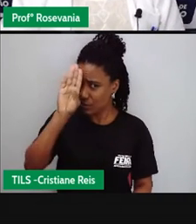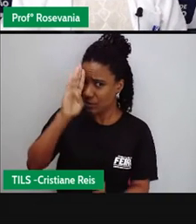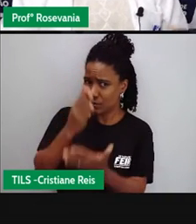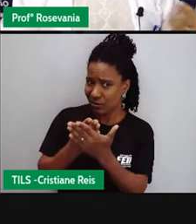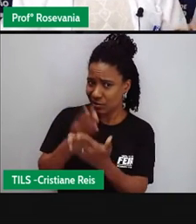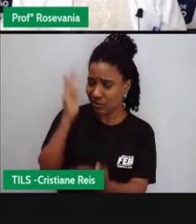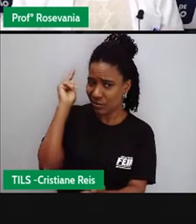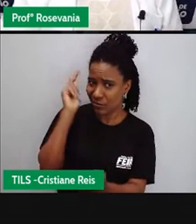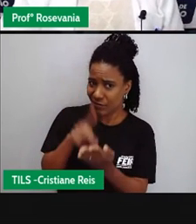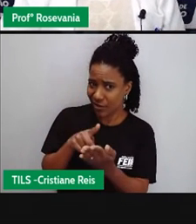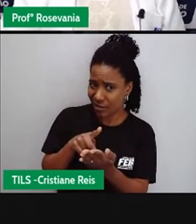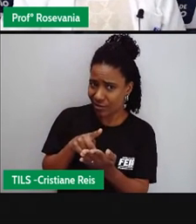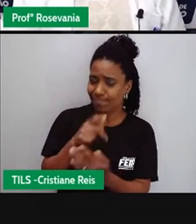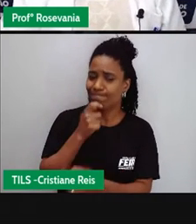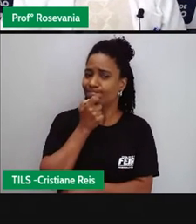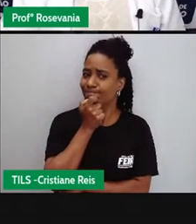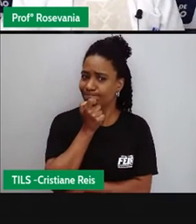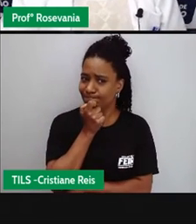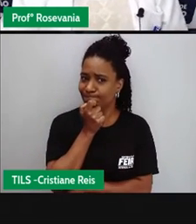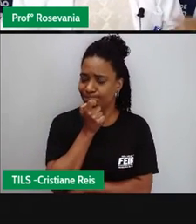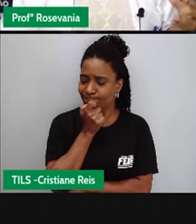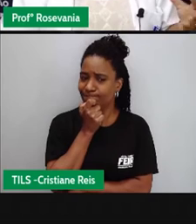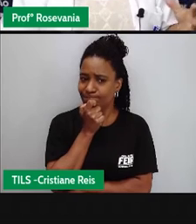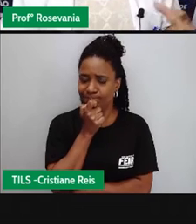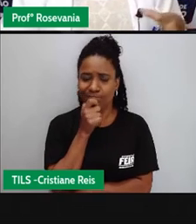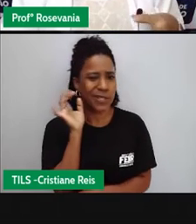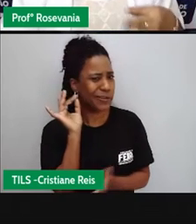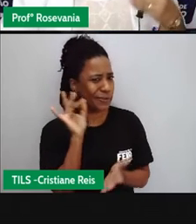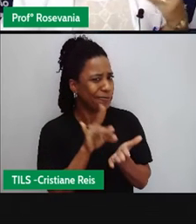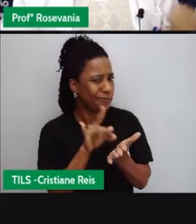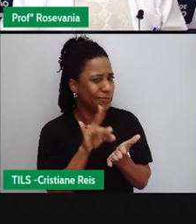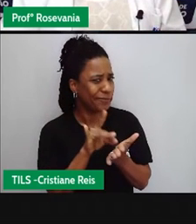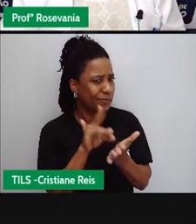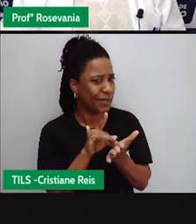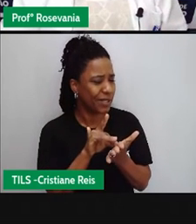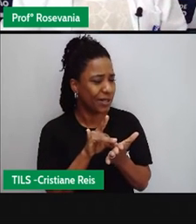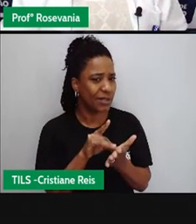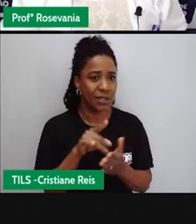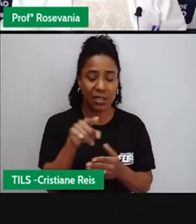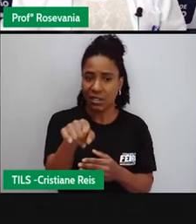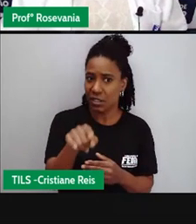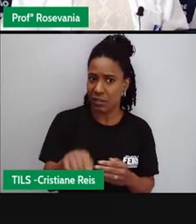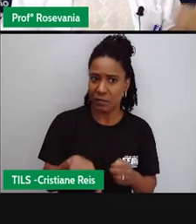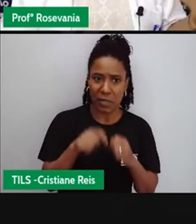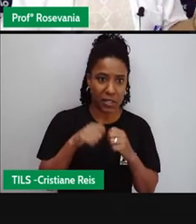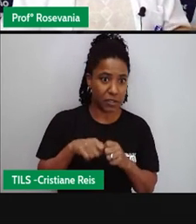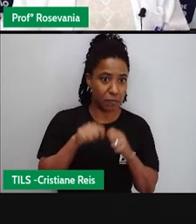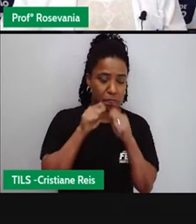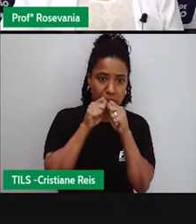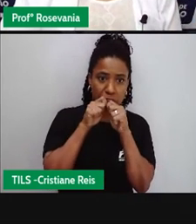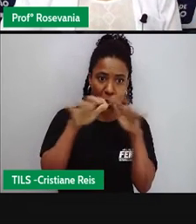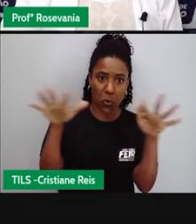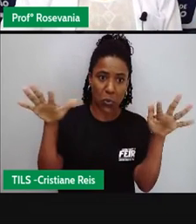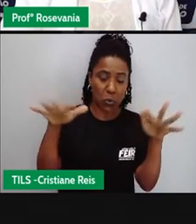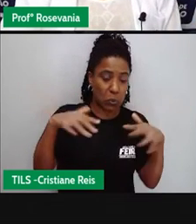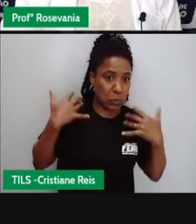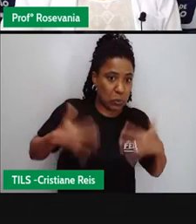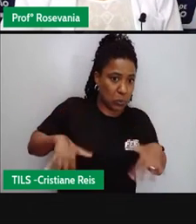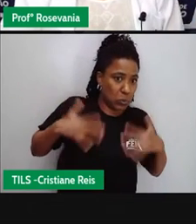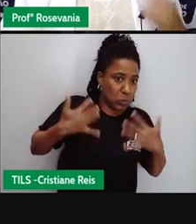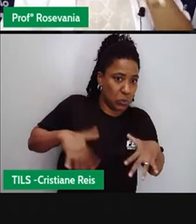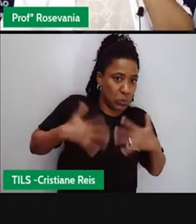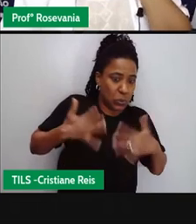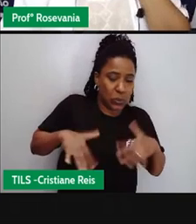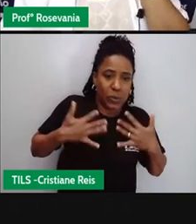ali. Elas têm cara de serem verdadeiras? Elas são informações polêmicas demais? Tem outras pessoas falando sobre